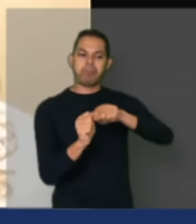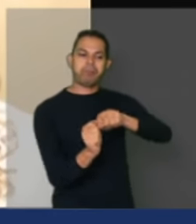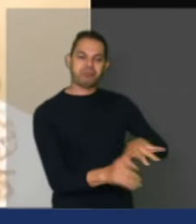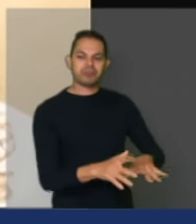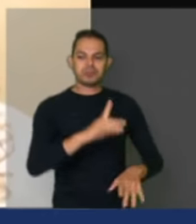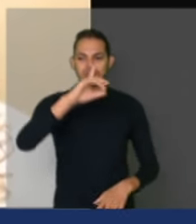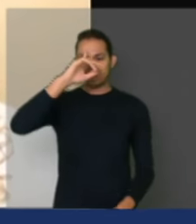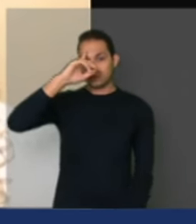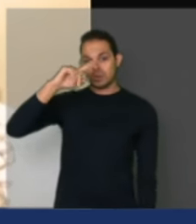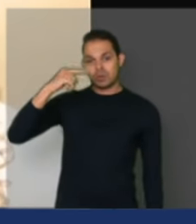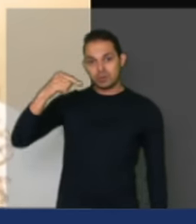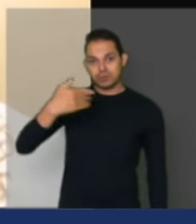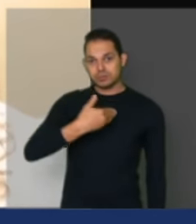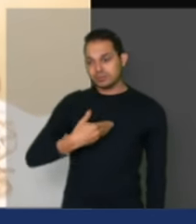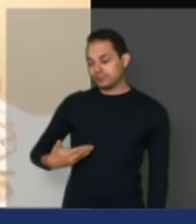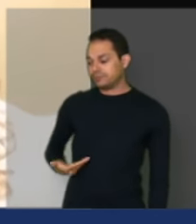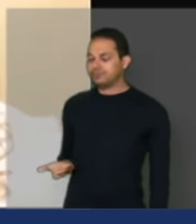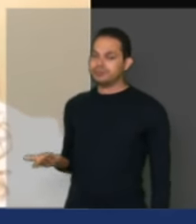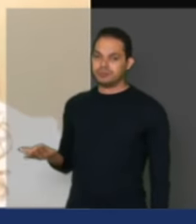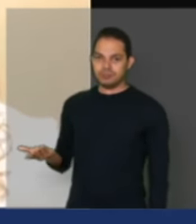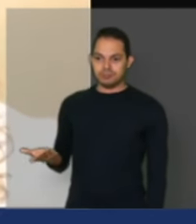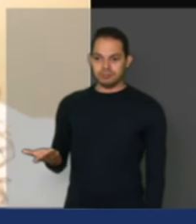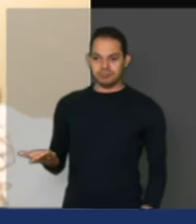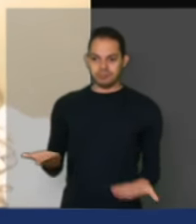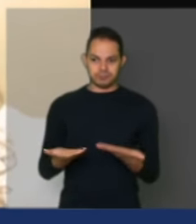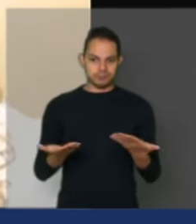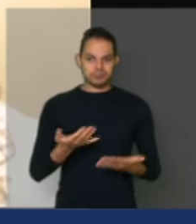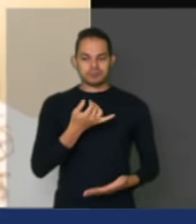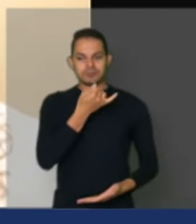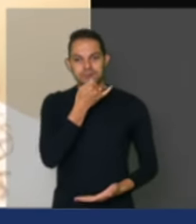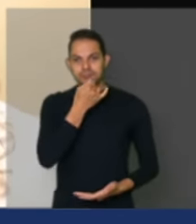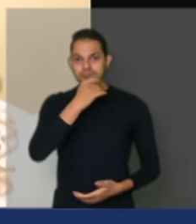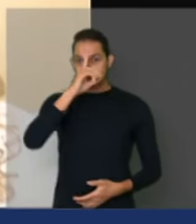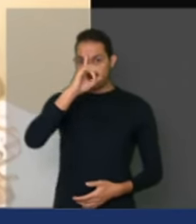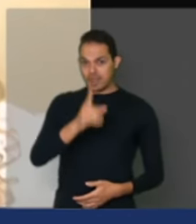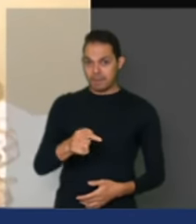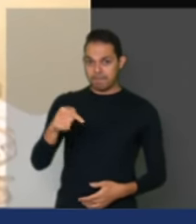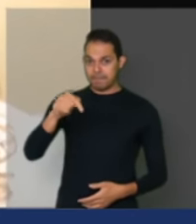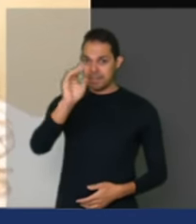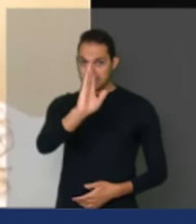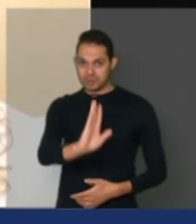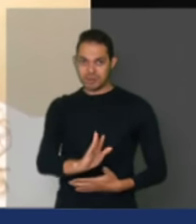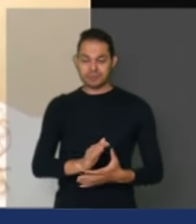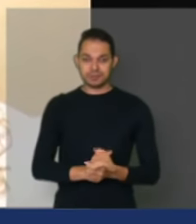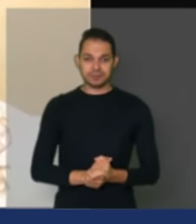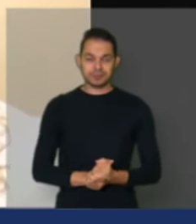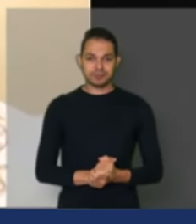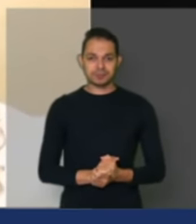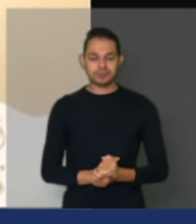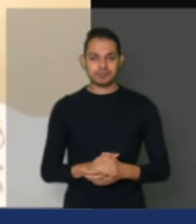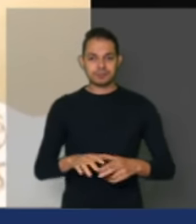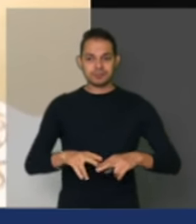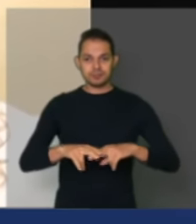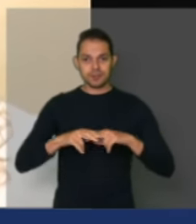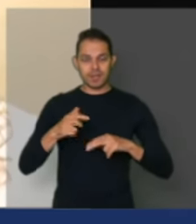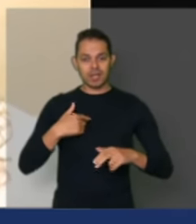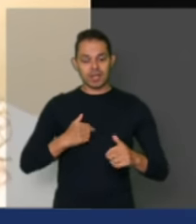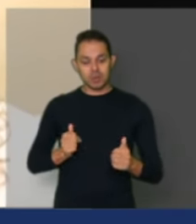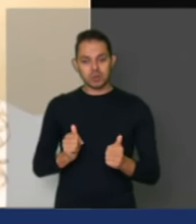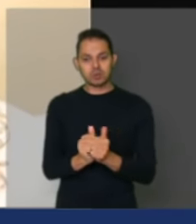por esse governo que hoje, lamentavelmente, comanda o Brasil. E por isso eu quero aqui me somar